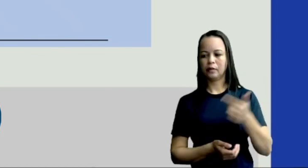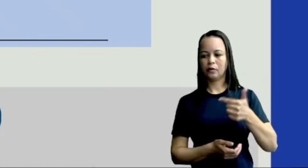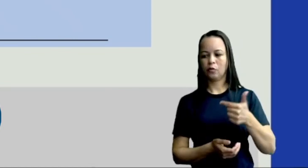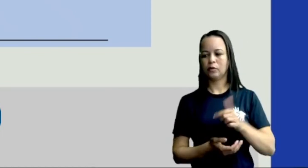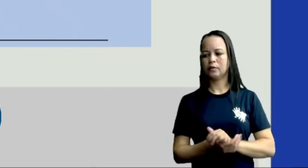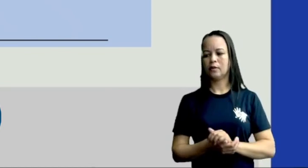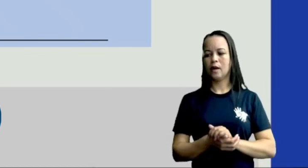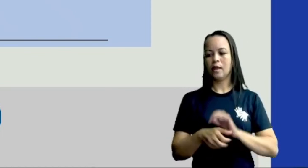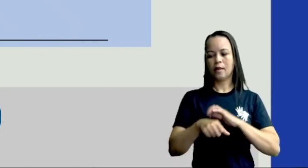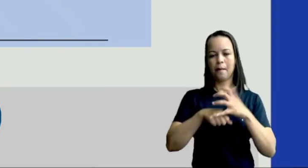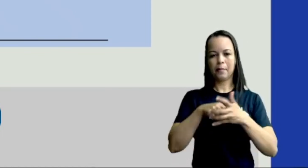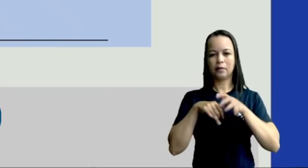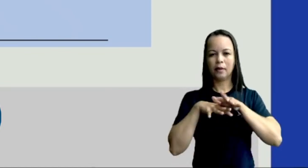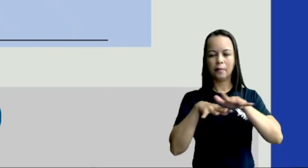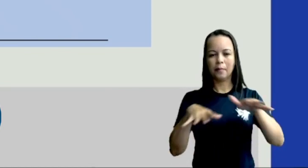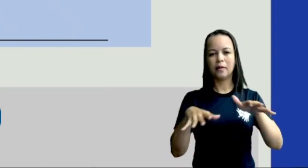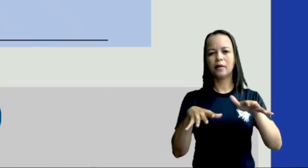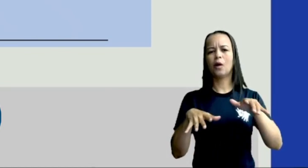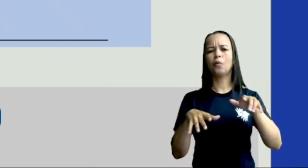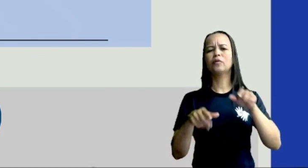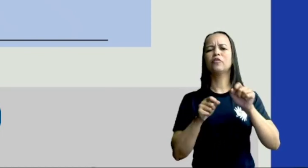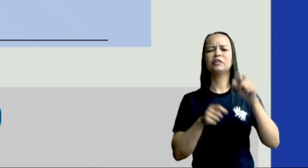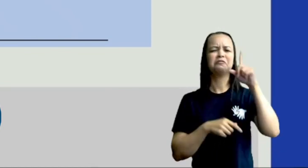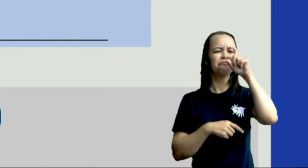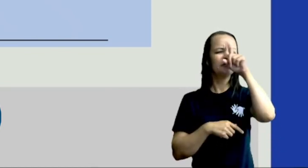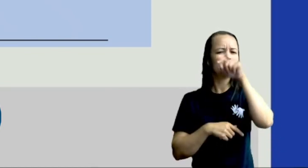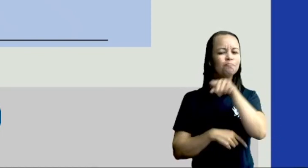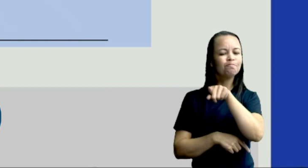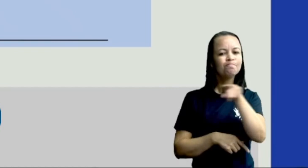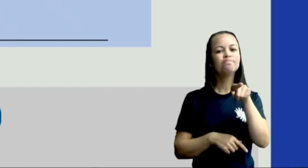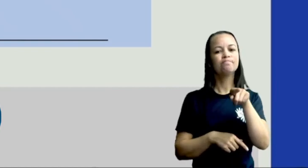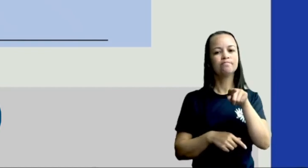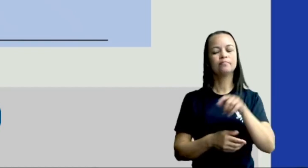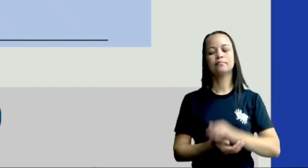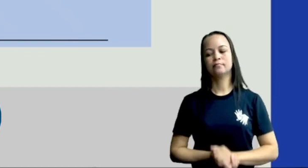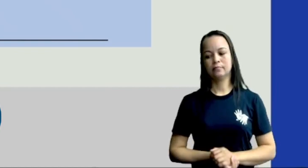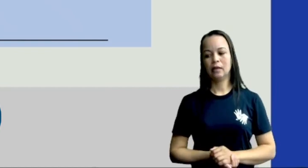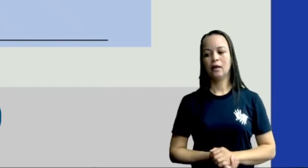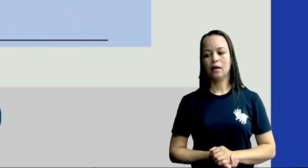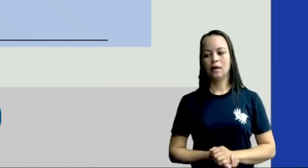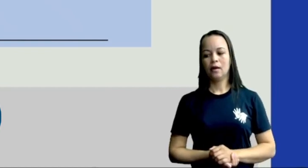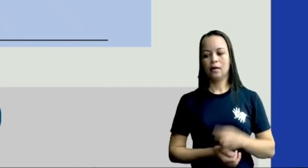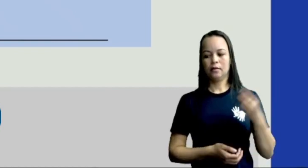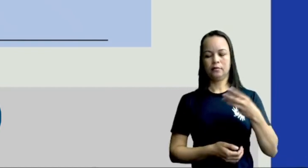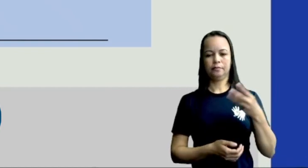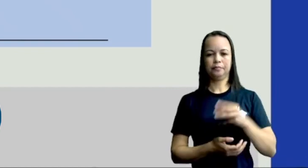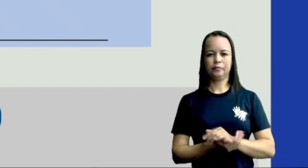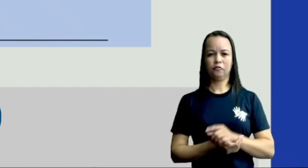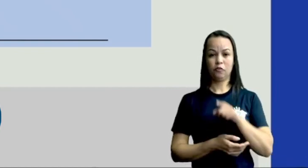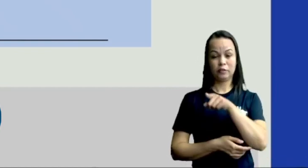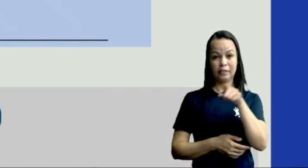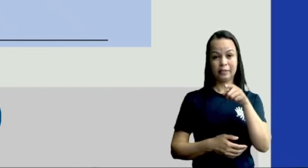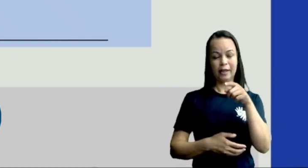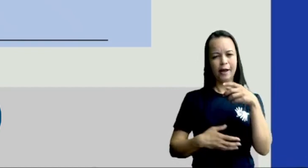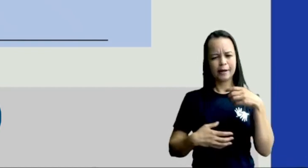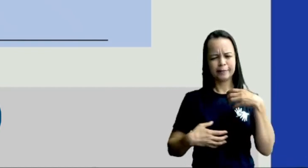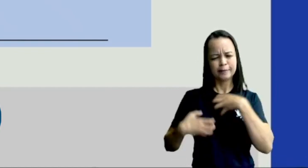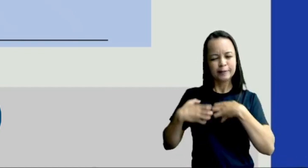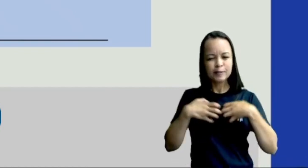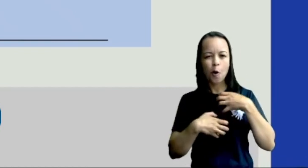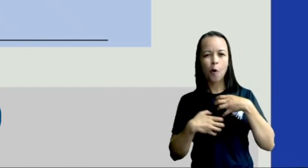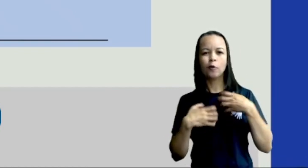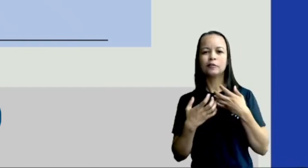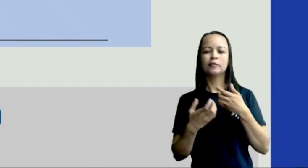mais difícil para você? 3 Você está ansioso ou ansiosa para chegar a sua vez de tomar a